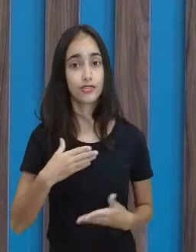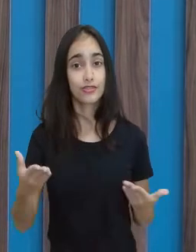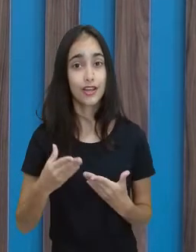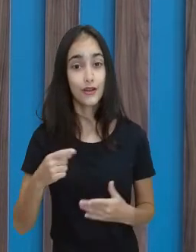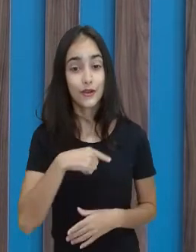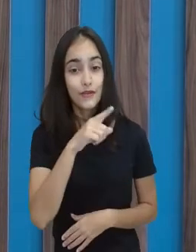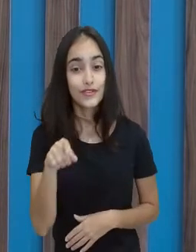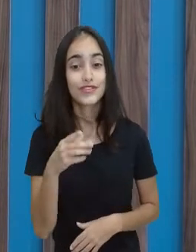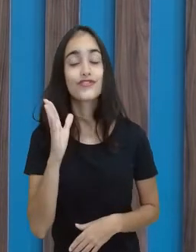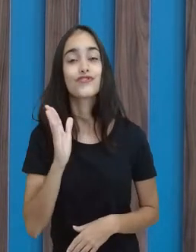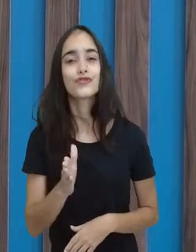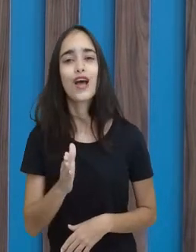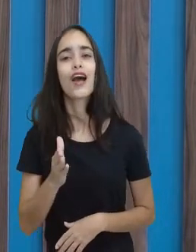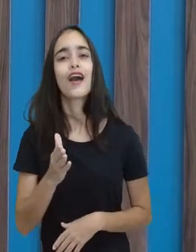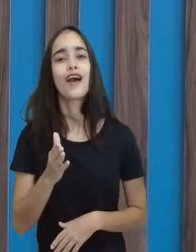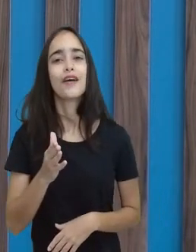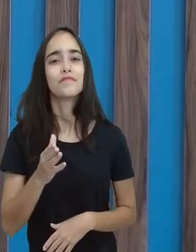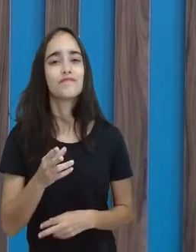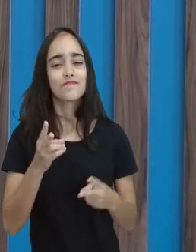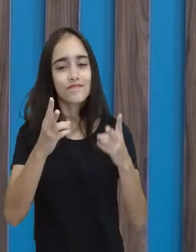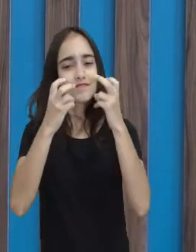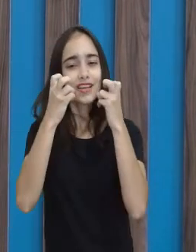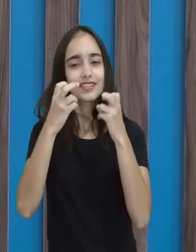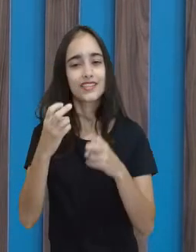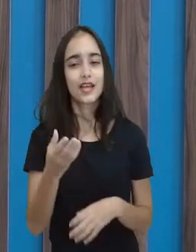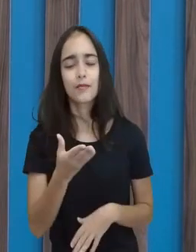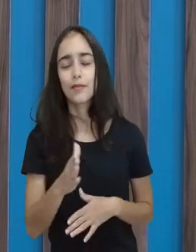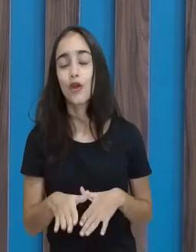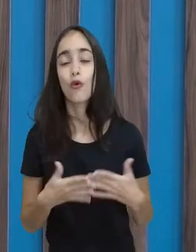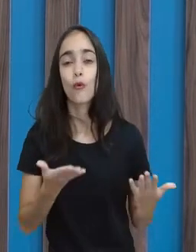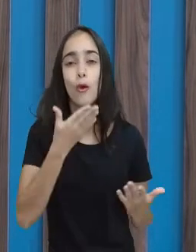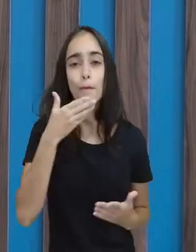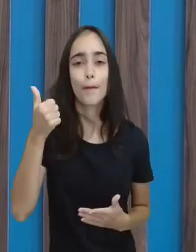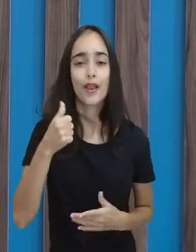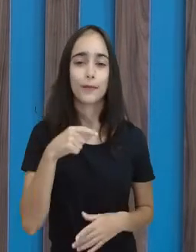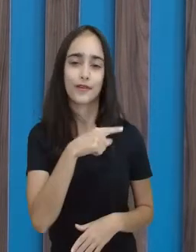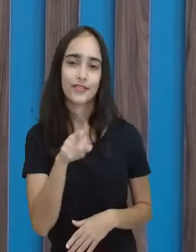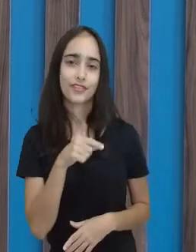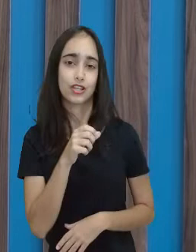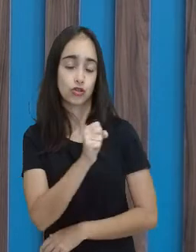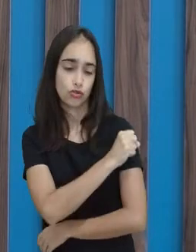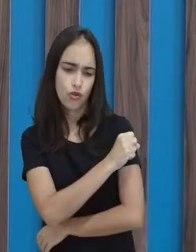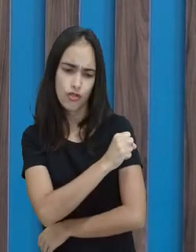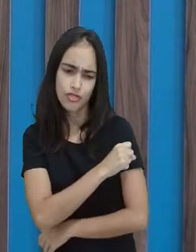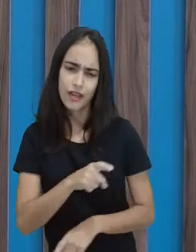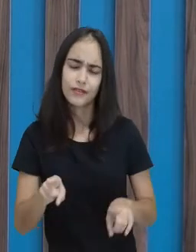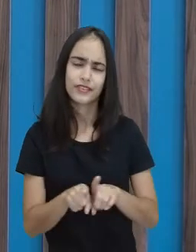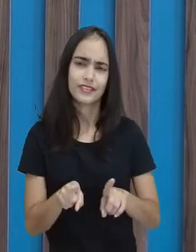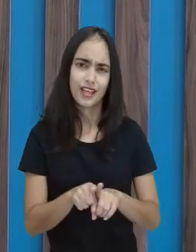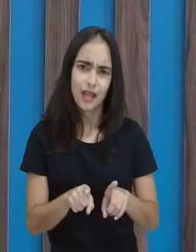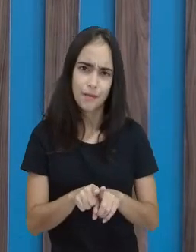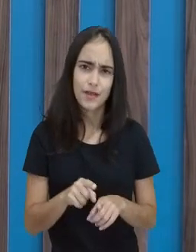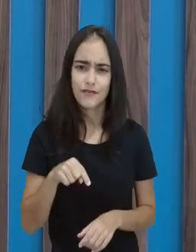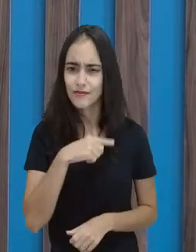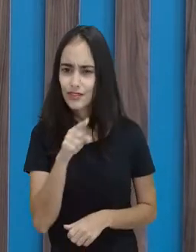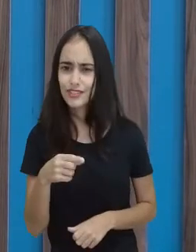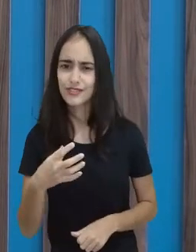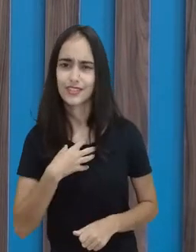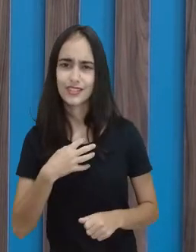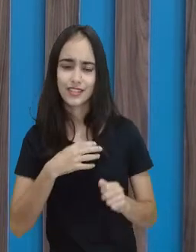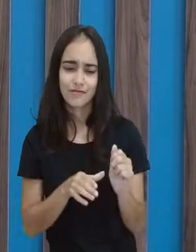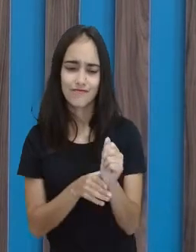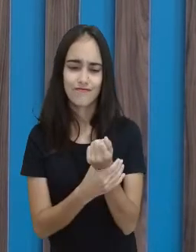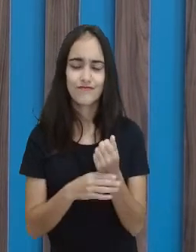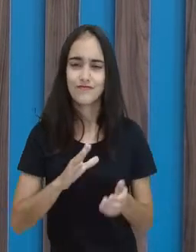Quando for no oitavo ano, você vai ver outra maneira de fazer a resolução de questões. Então, faz. Você escolhe uma. Se você está seguro, você vai seguir em frente.